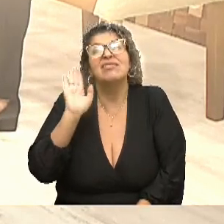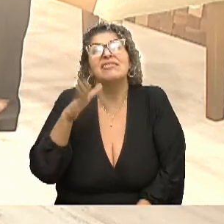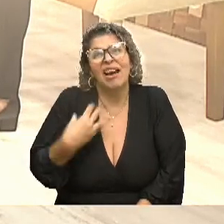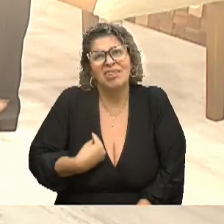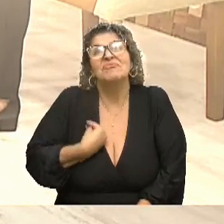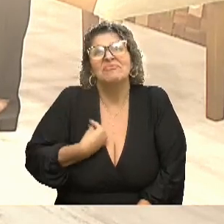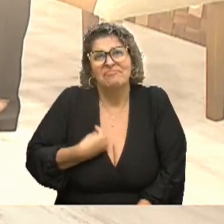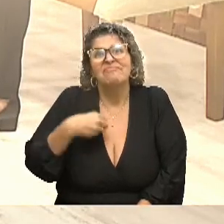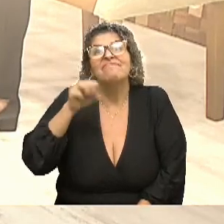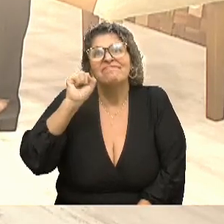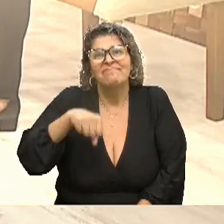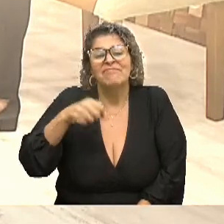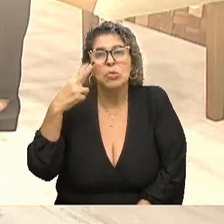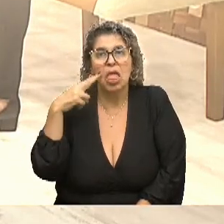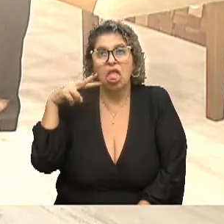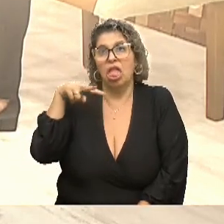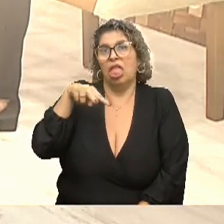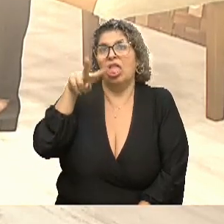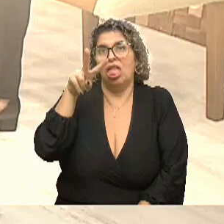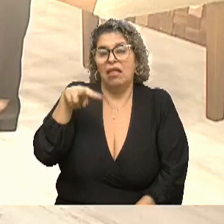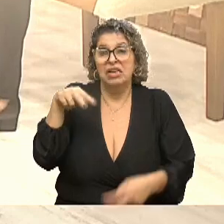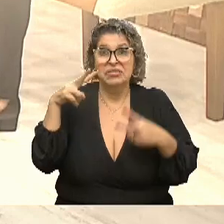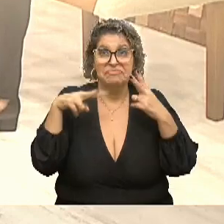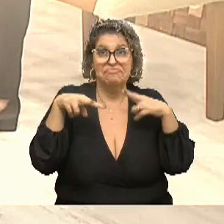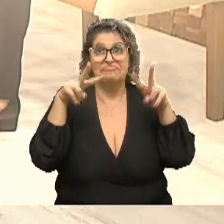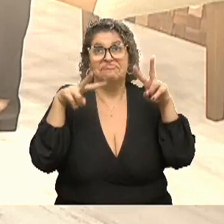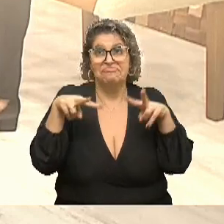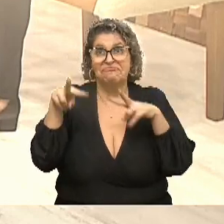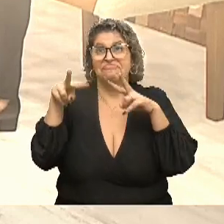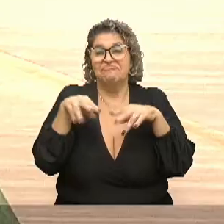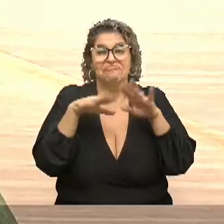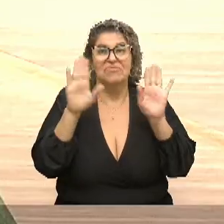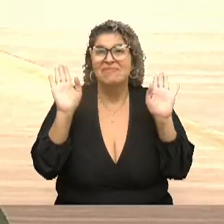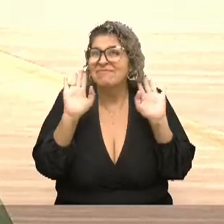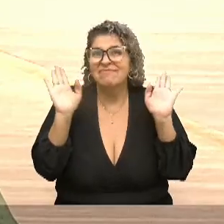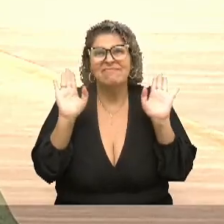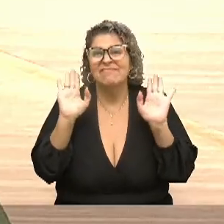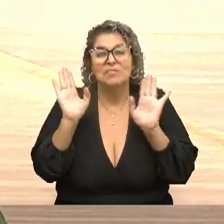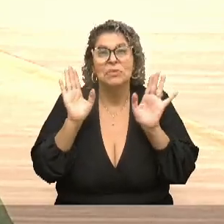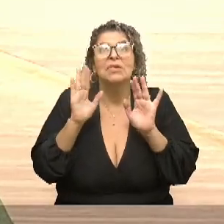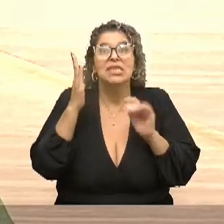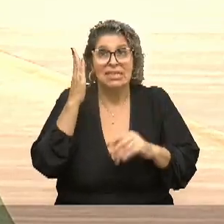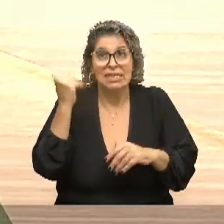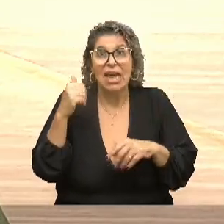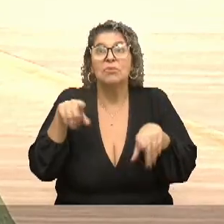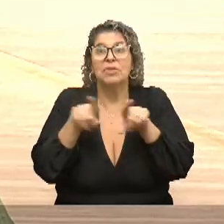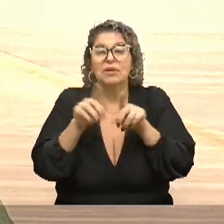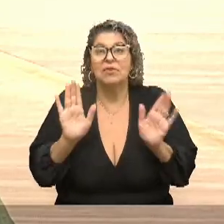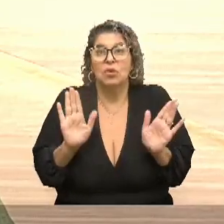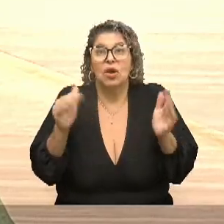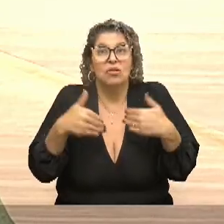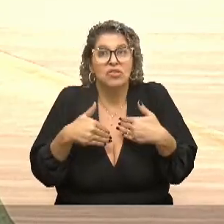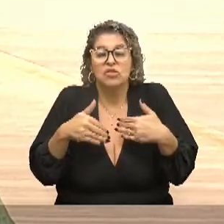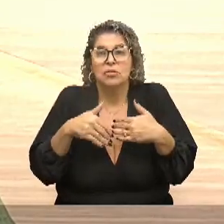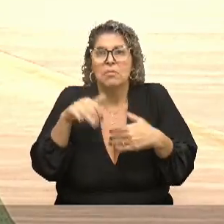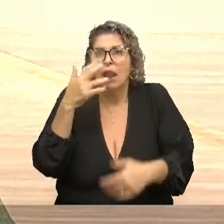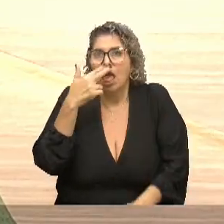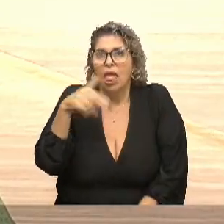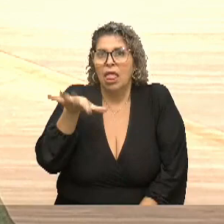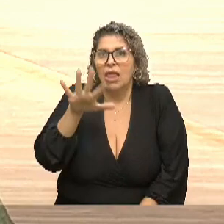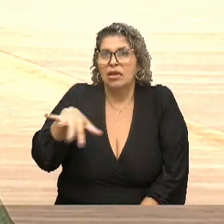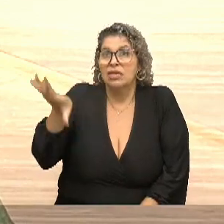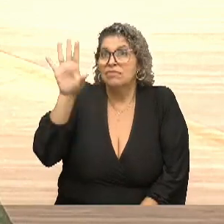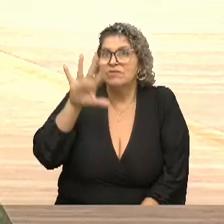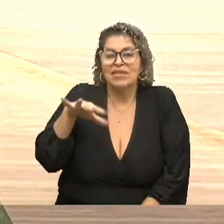Tudo isso. Os olhares. Mas, enfim. A gente sabe, né? É a questão também do autismo não ser visível, não ter